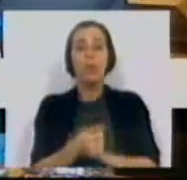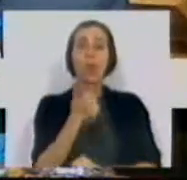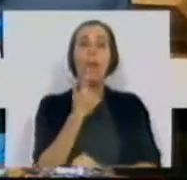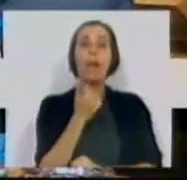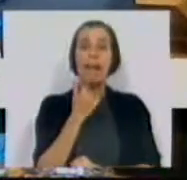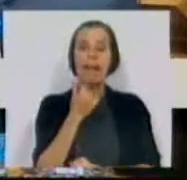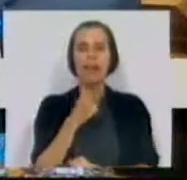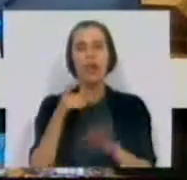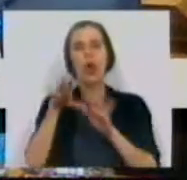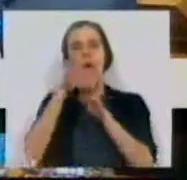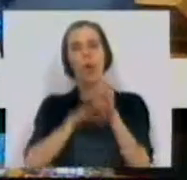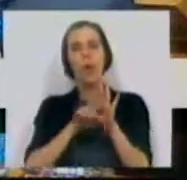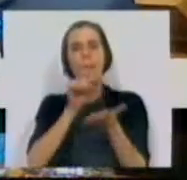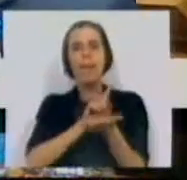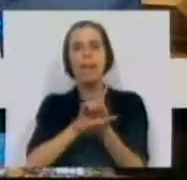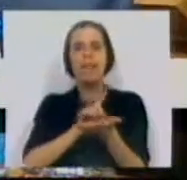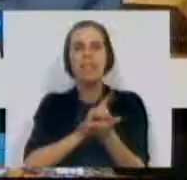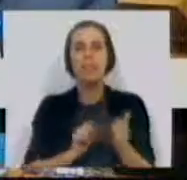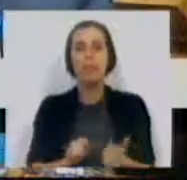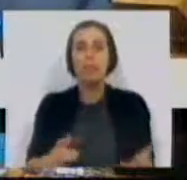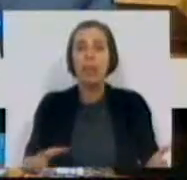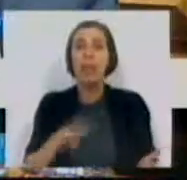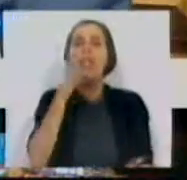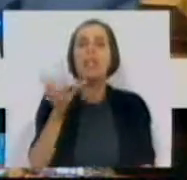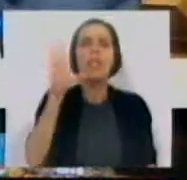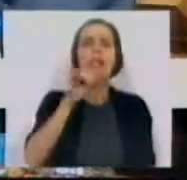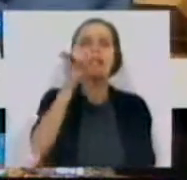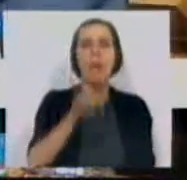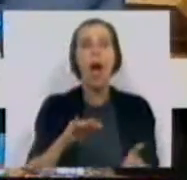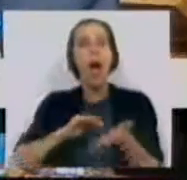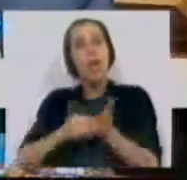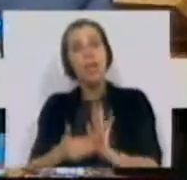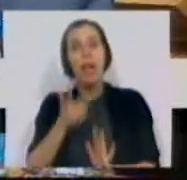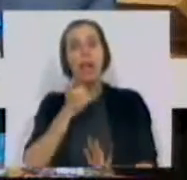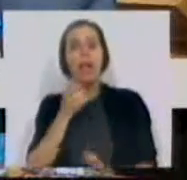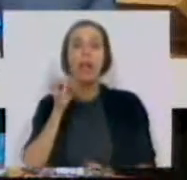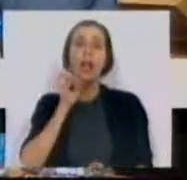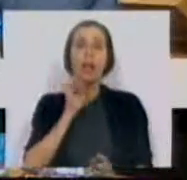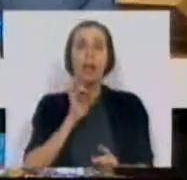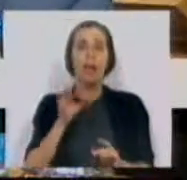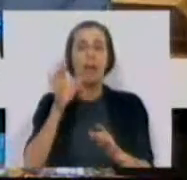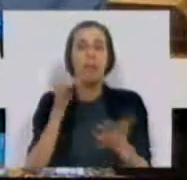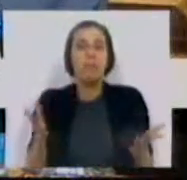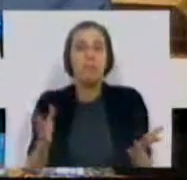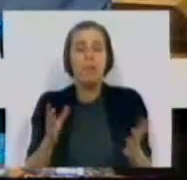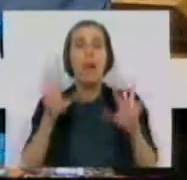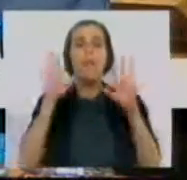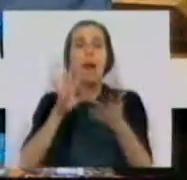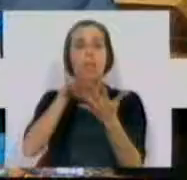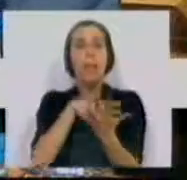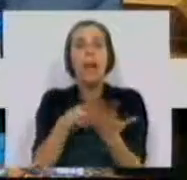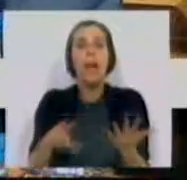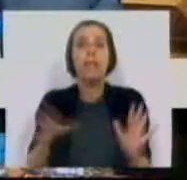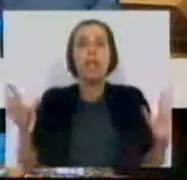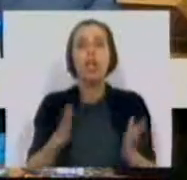inglês em curricular no primeiro ciclo. E disse ainda ter um exame de inglês importado de Cambridge, mas cuja matriz